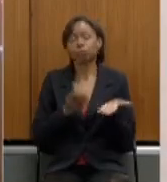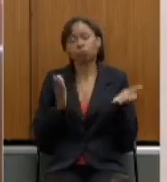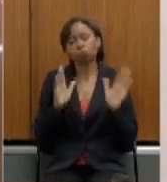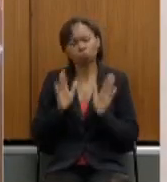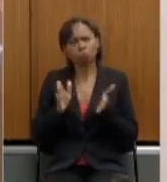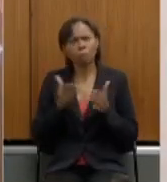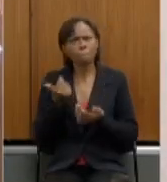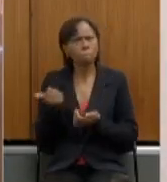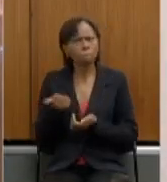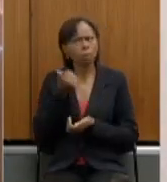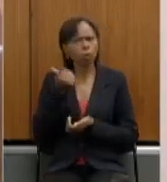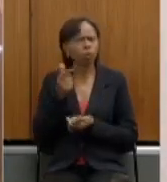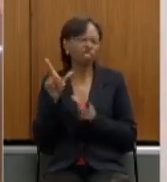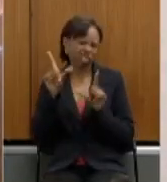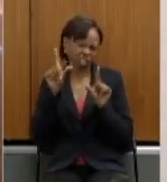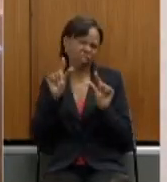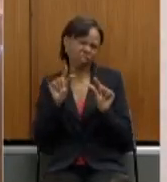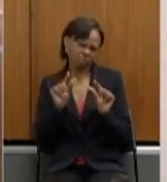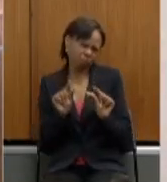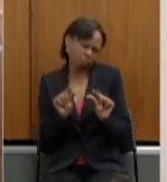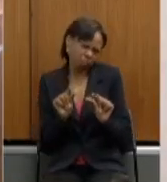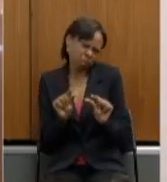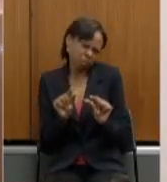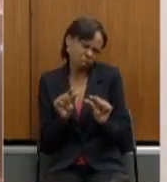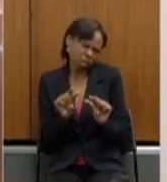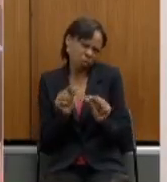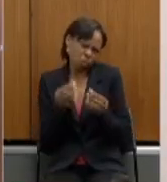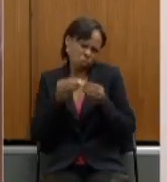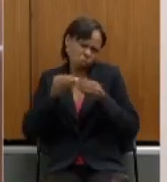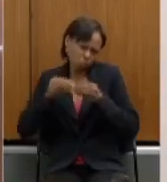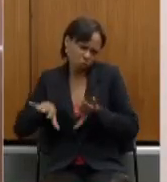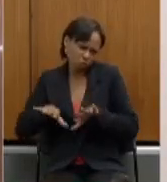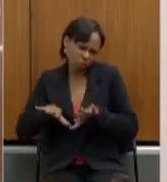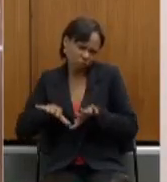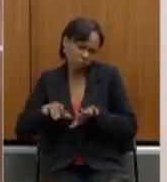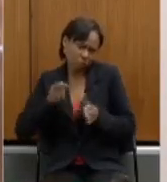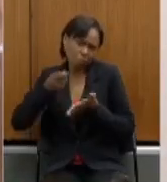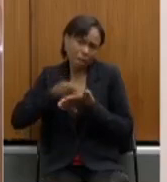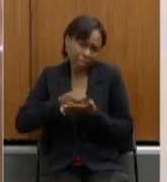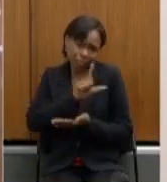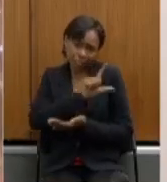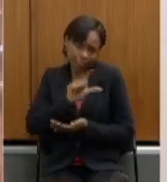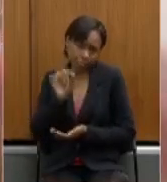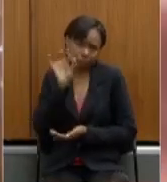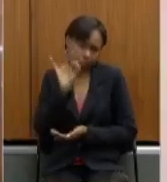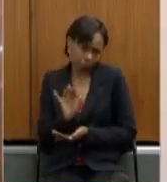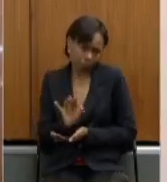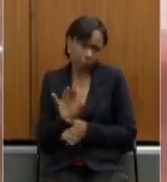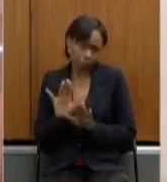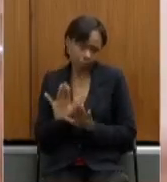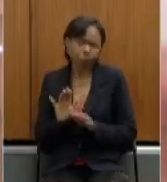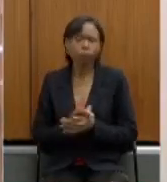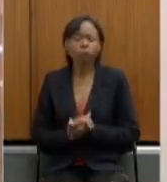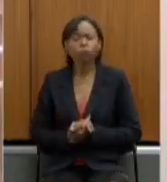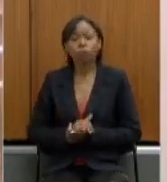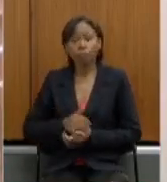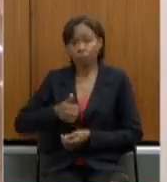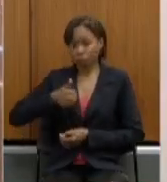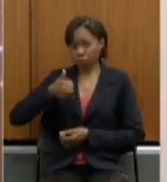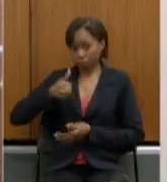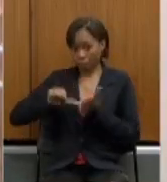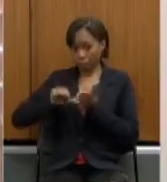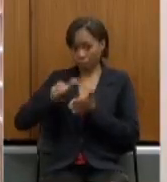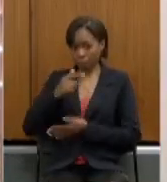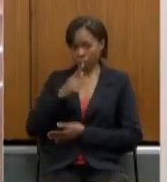diminuindo vamos dizer o impacto de pagar 100% inicialmente na primeira PEC a PEC